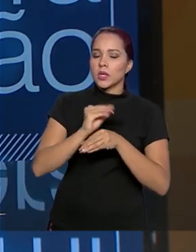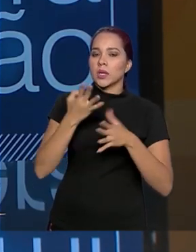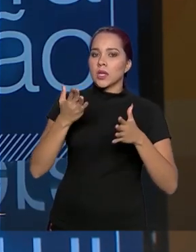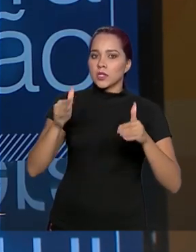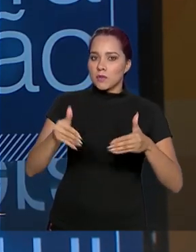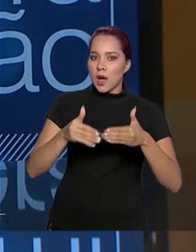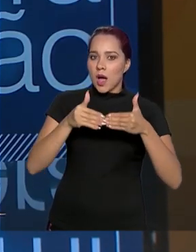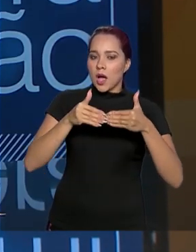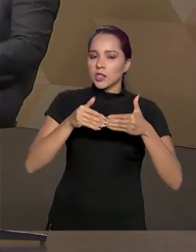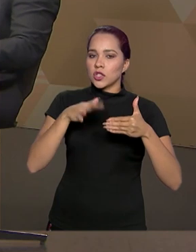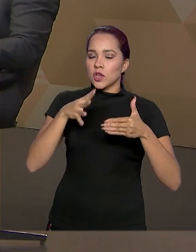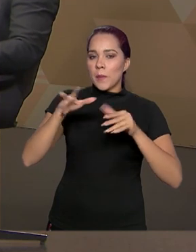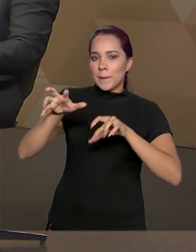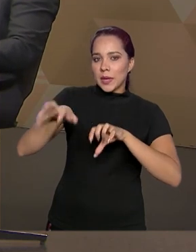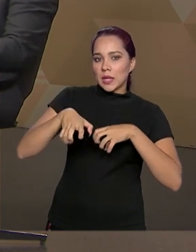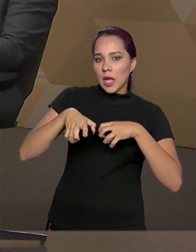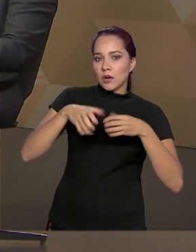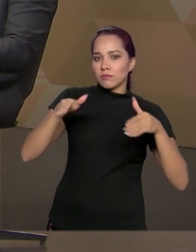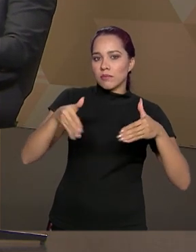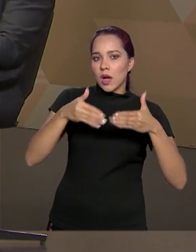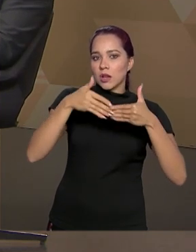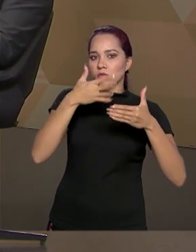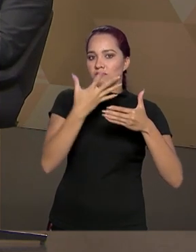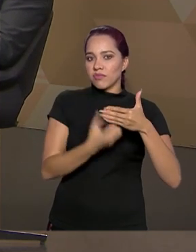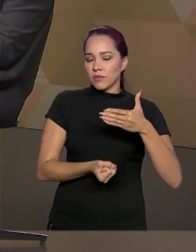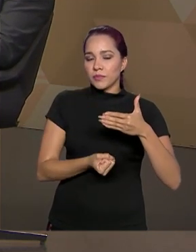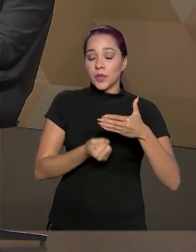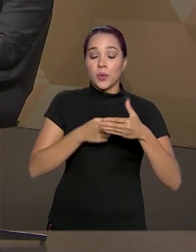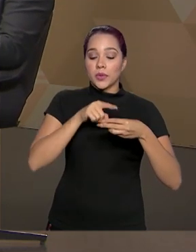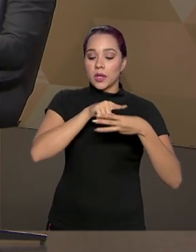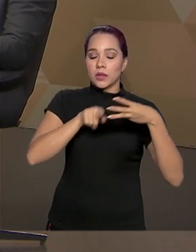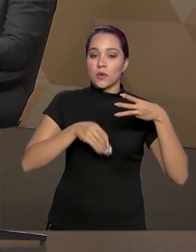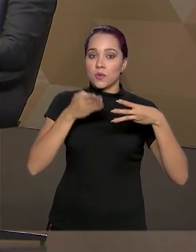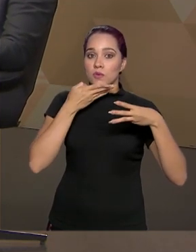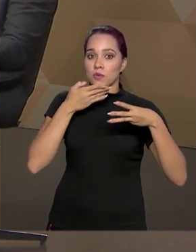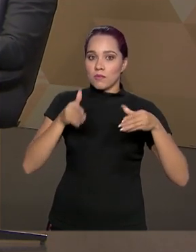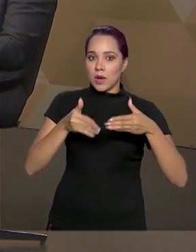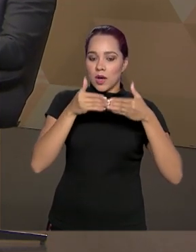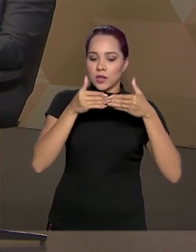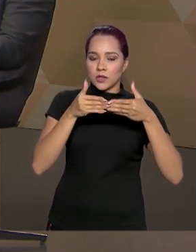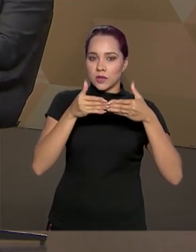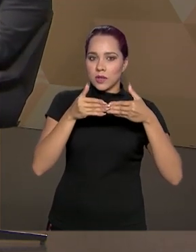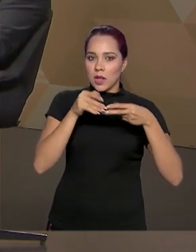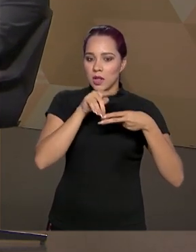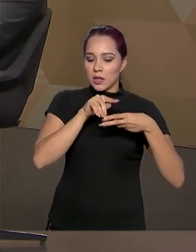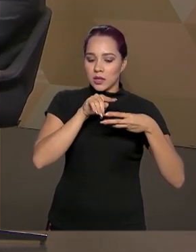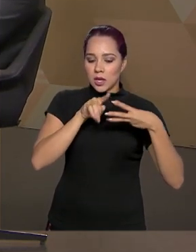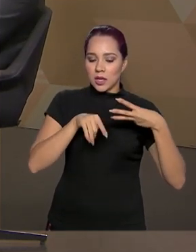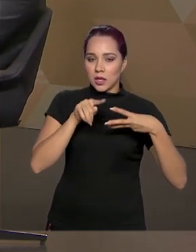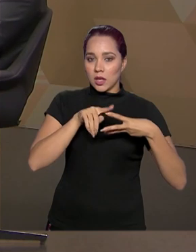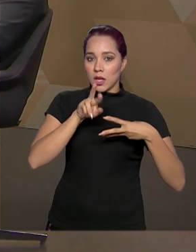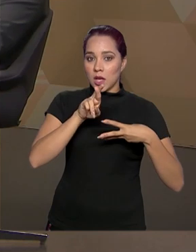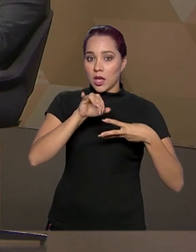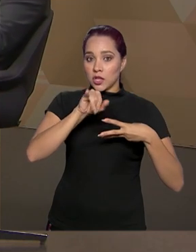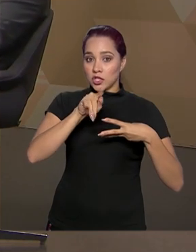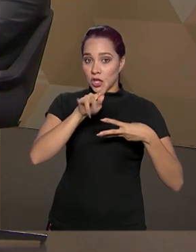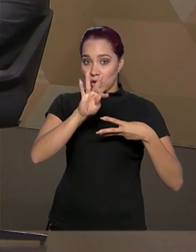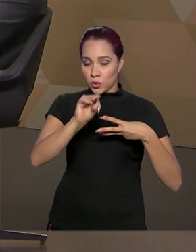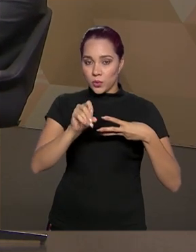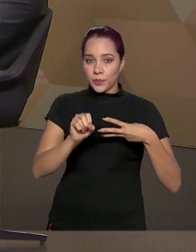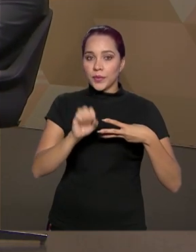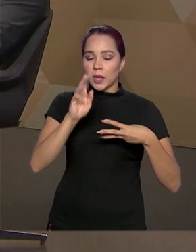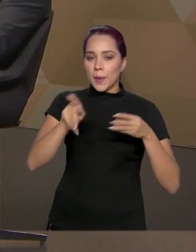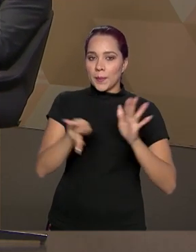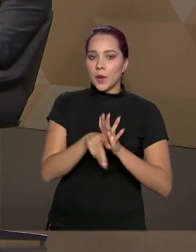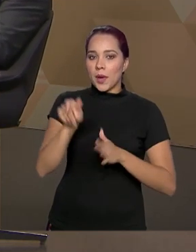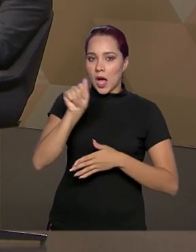minério, é isso? Exatamente. Nós temos três tipologias, praticamente, de barragem. A mineração, a barragem de rejeito, que do setor mineral, que é